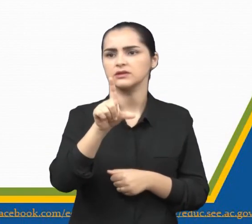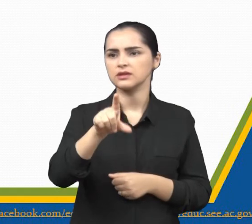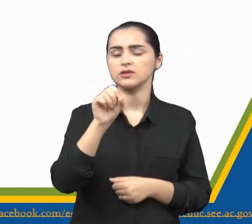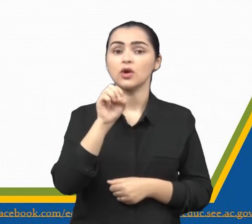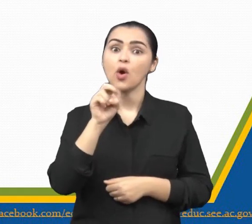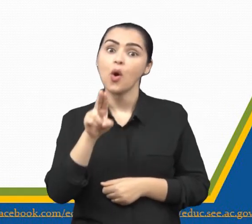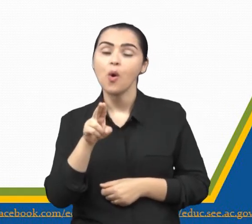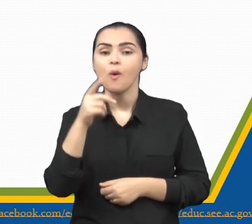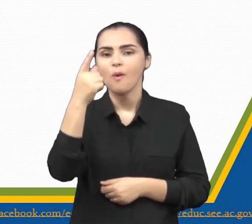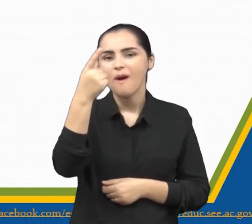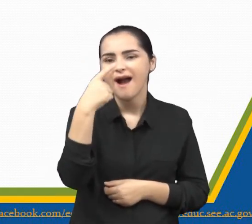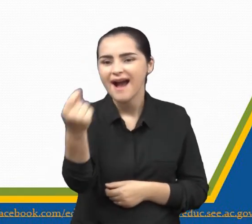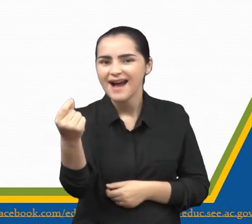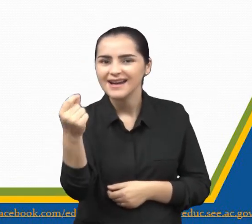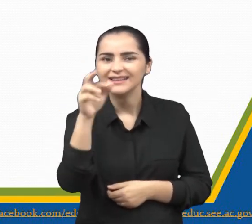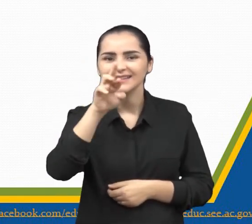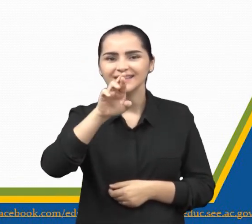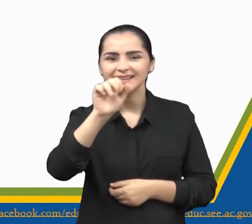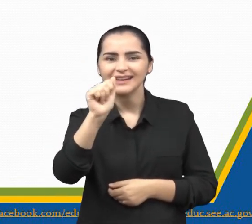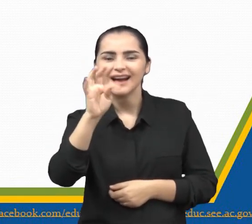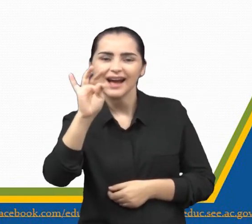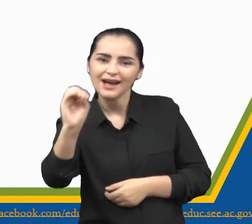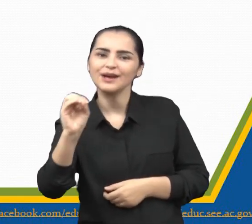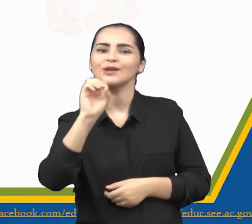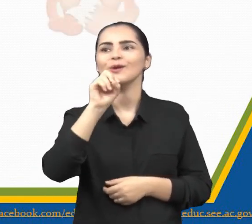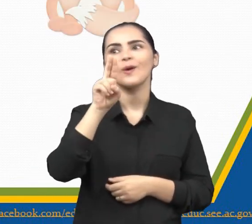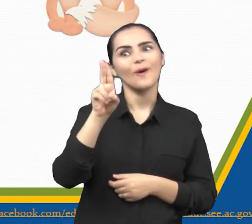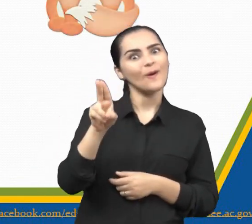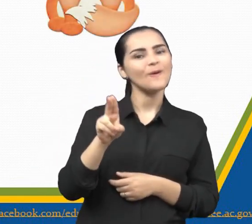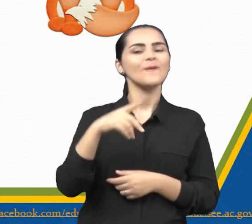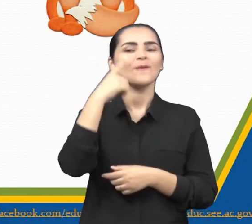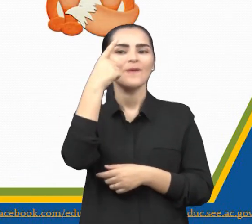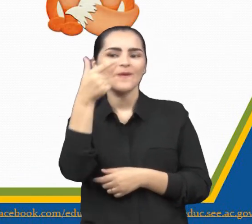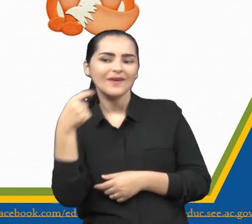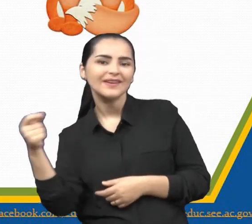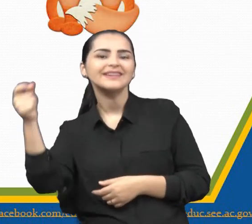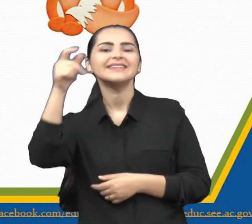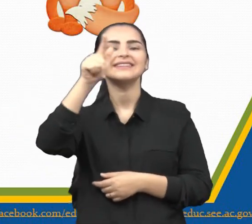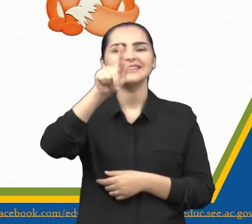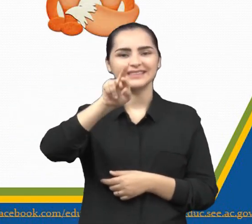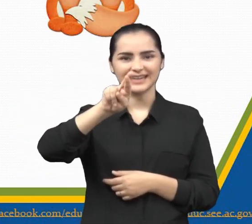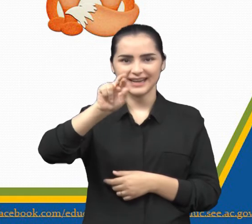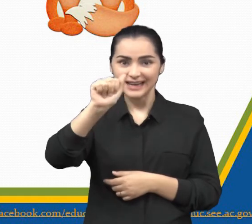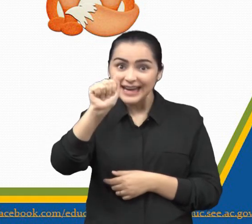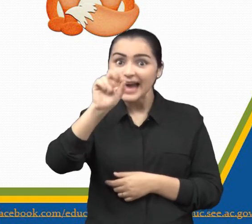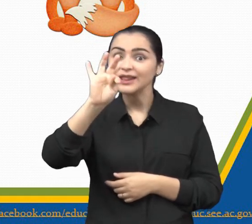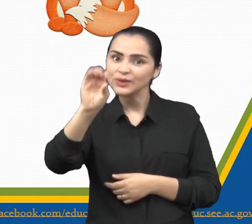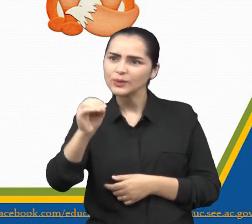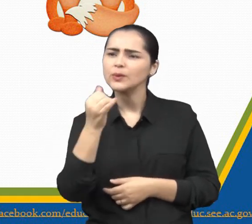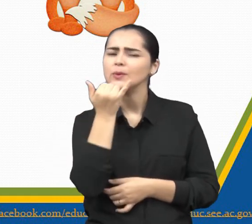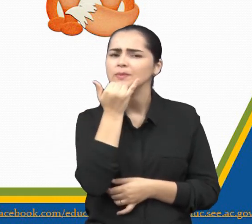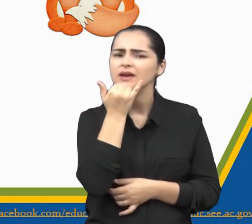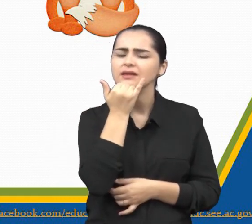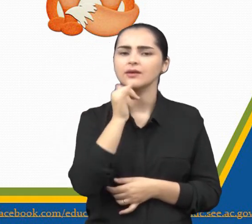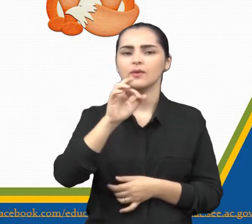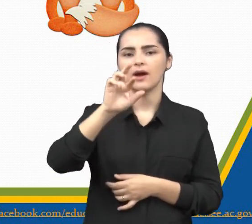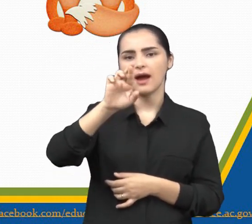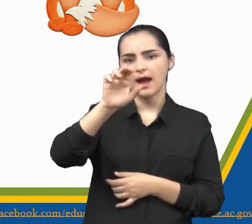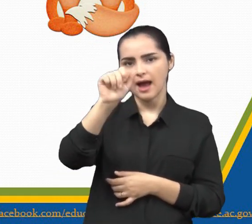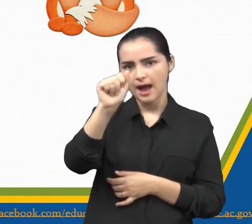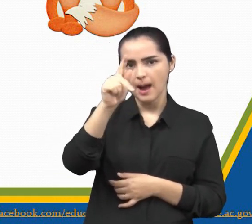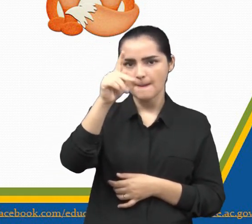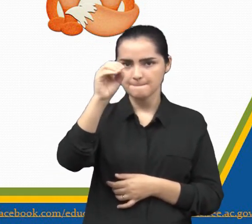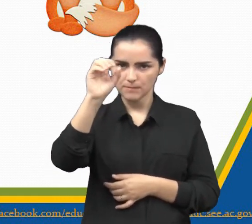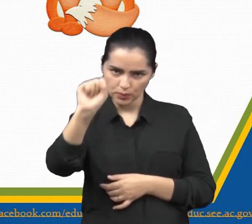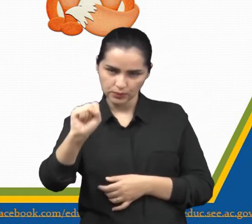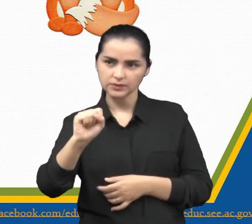sabe, um ratinho. Ou então, quem sabe, o gatinho. Ou, perdão, a raposa. Isso aí é uma raposa, né? E